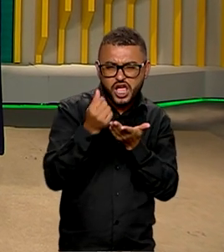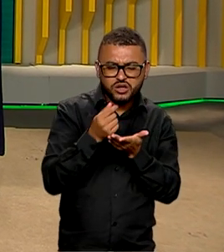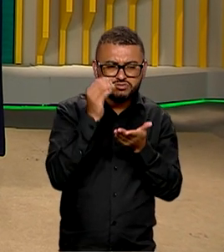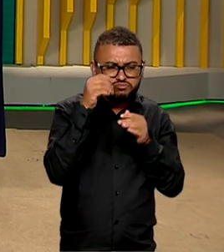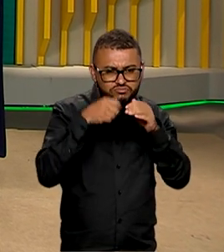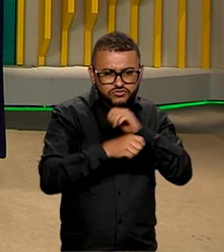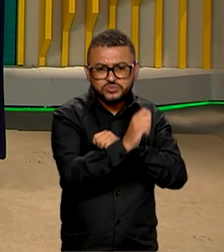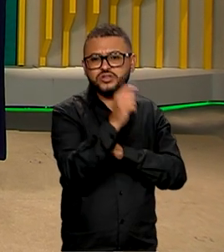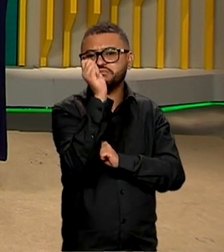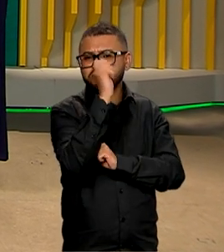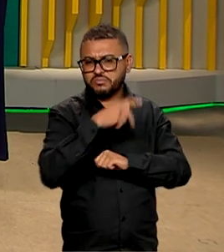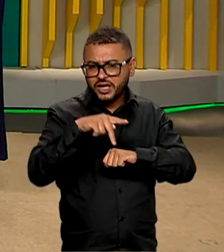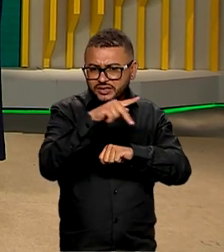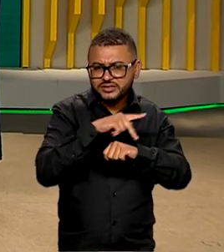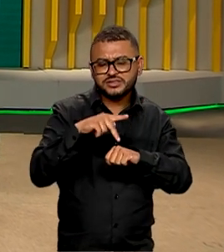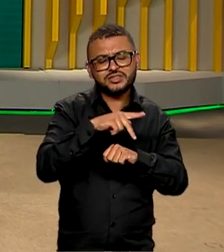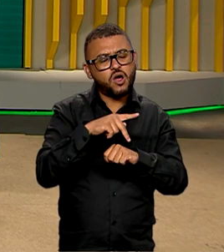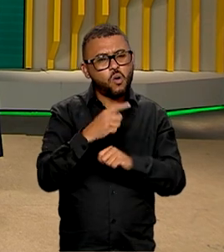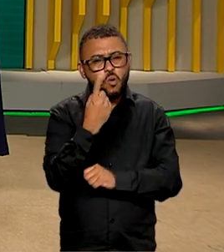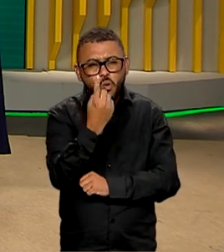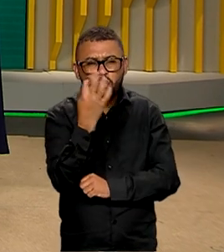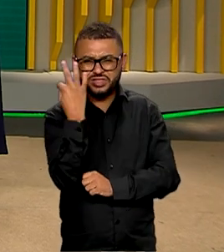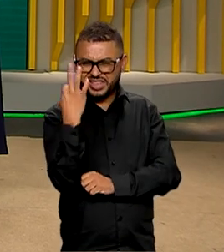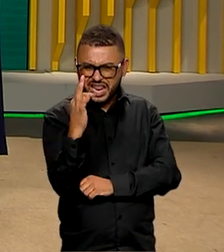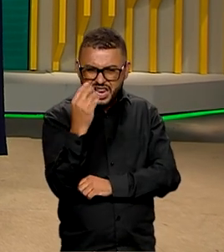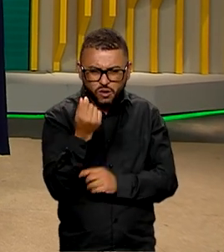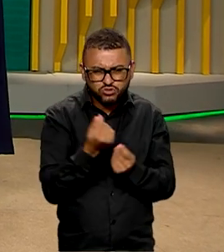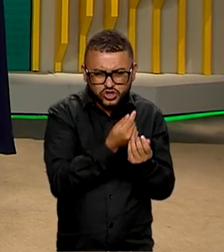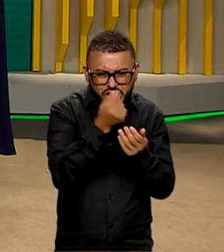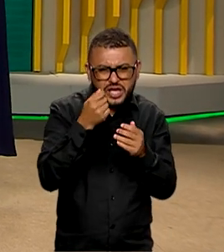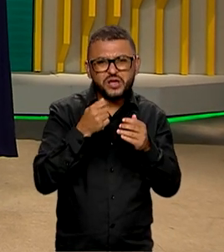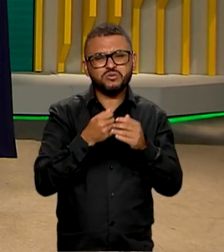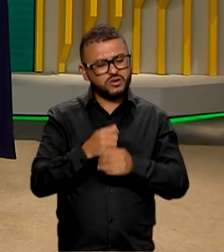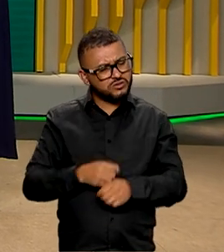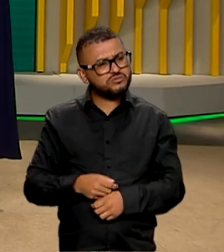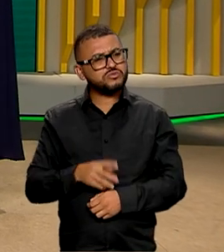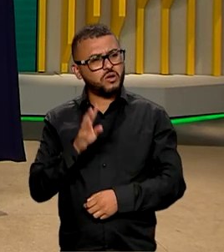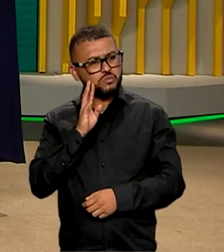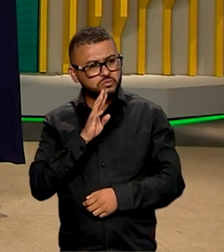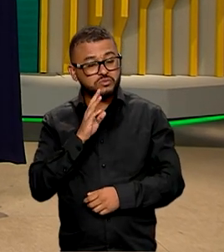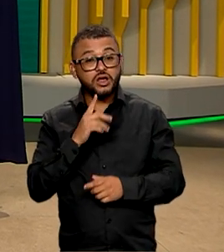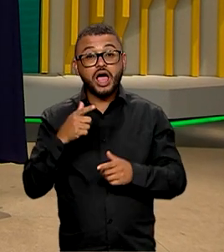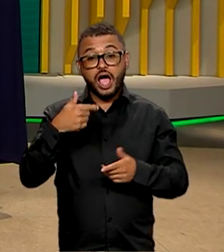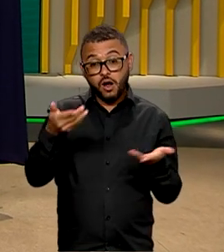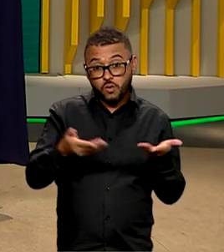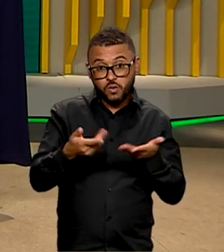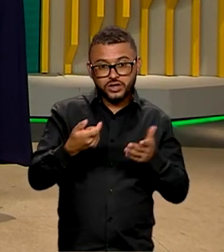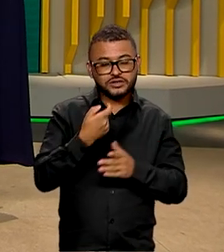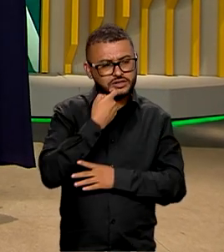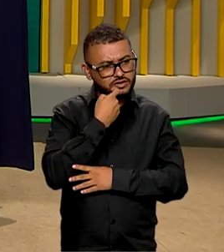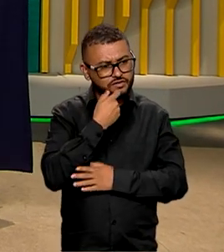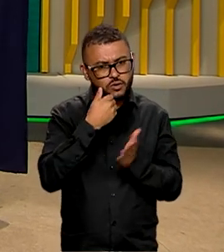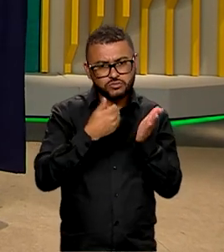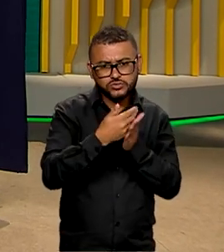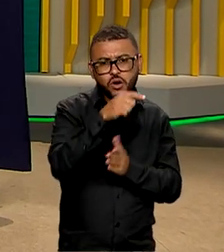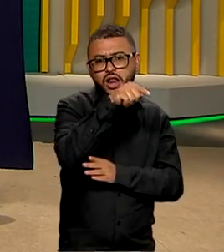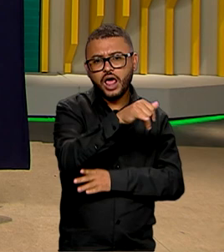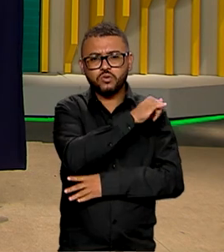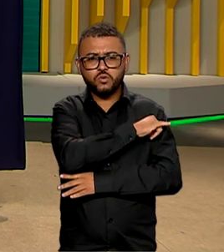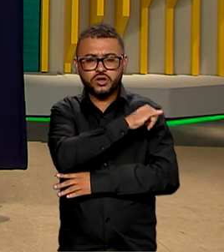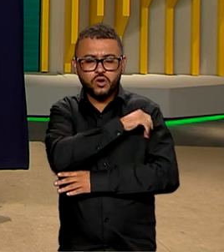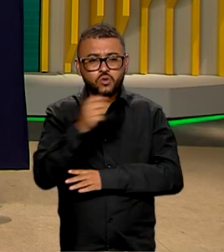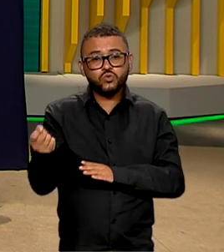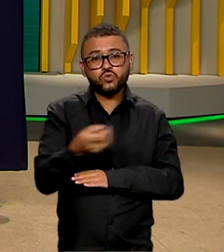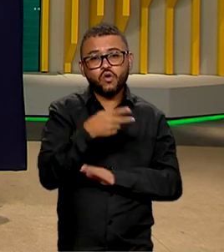aqui no país. Isso mesmo, mais de um trilhão e meio de reais, né Roberto? Lançado nesta sexta-feira, no Rio de Janeiro, o novo